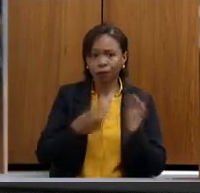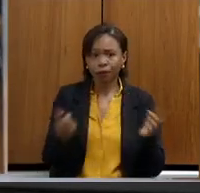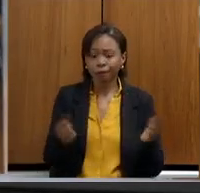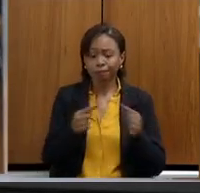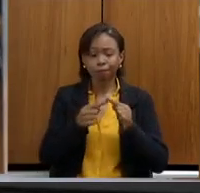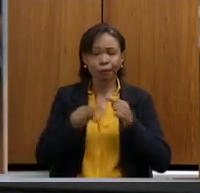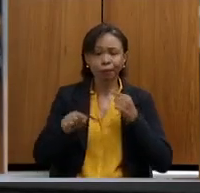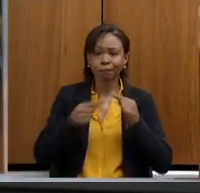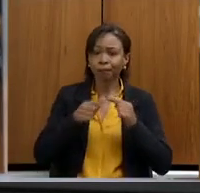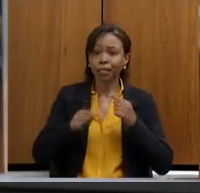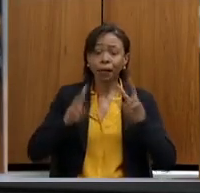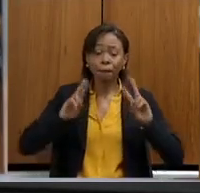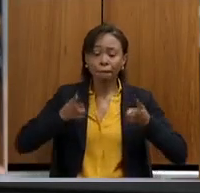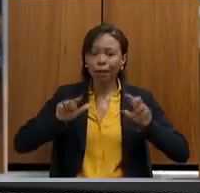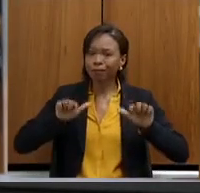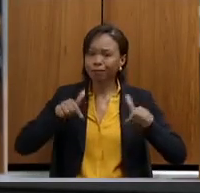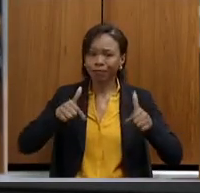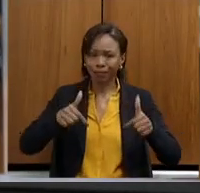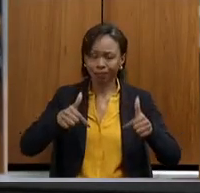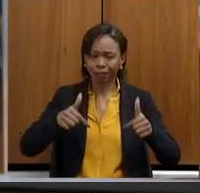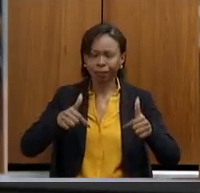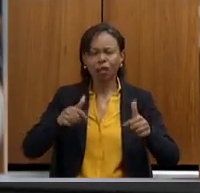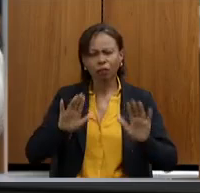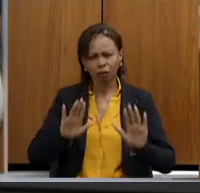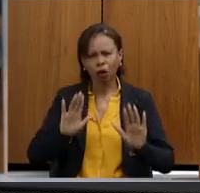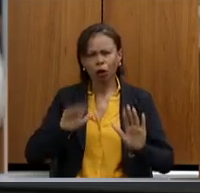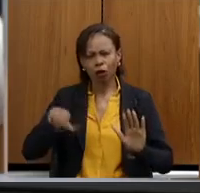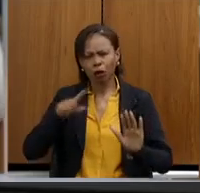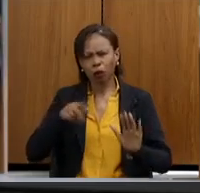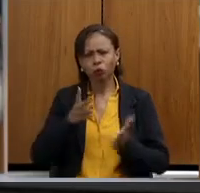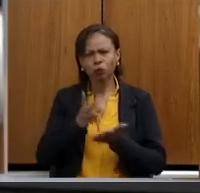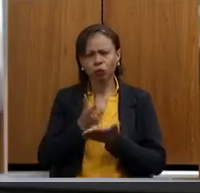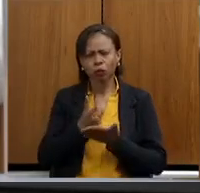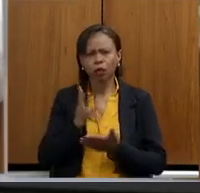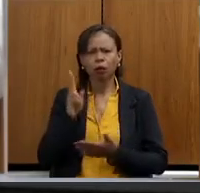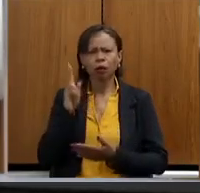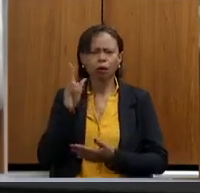mesma ação. Ainda estamos assistindo, como o caso